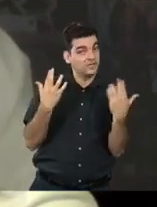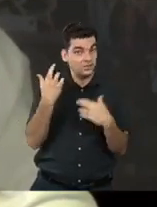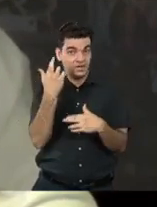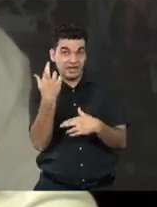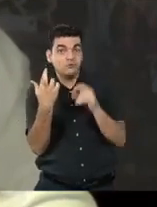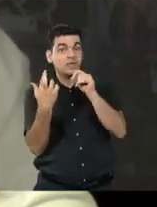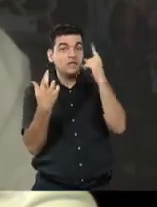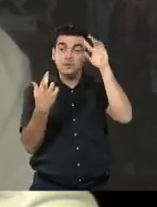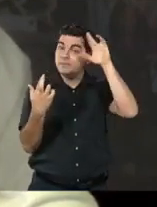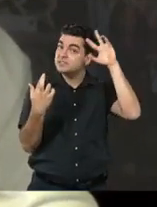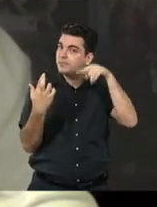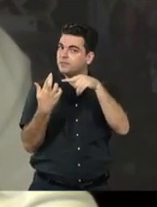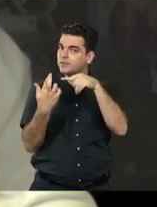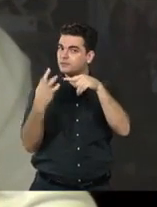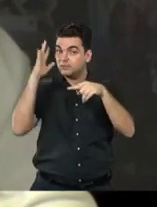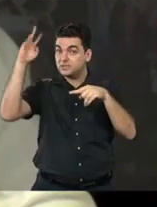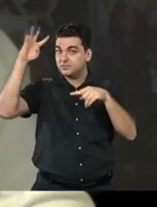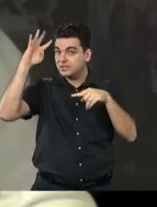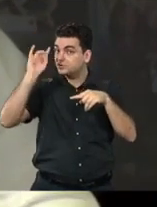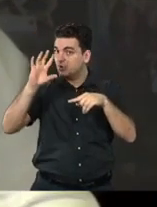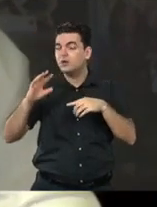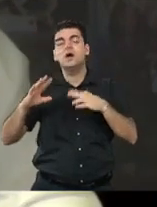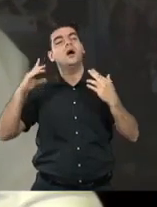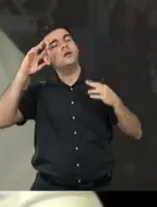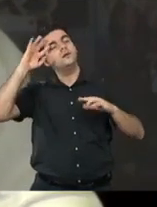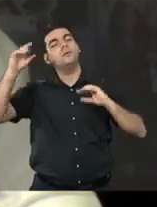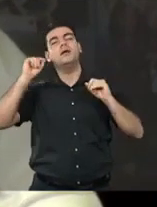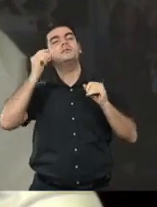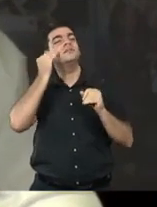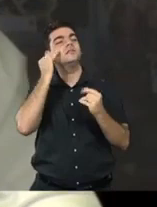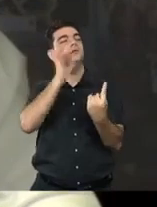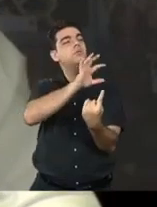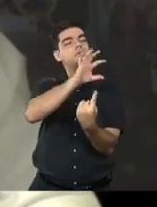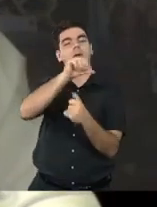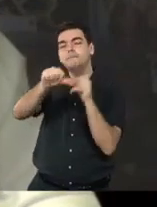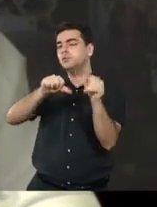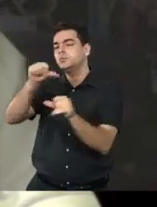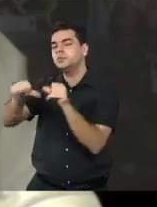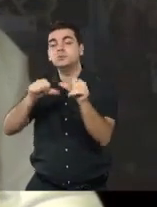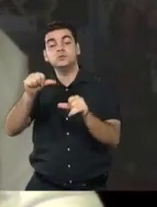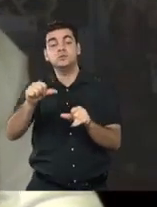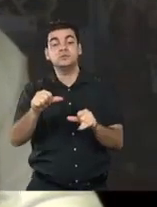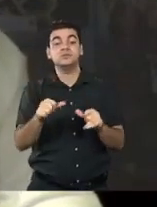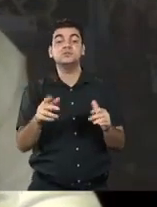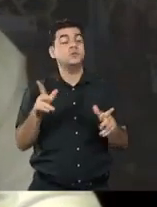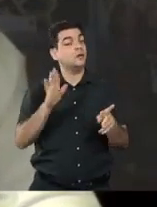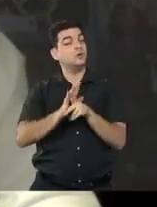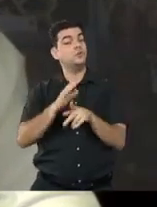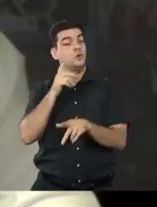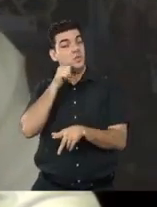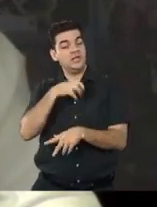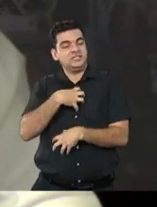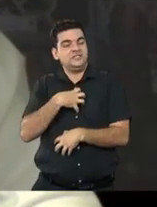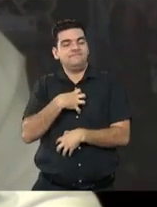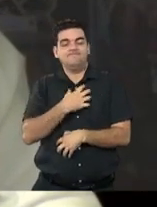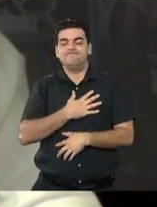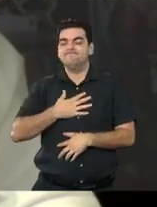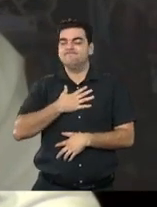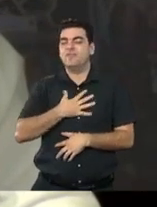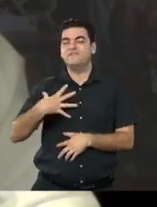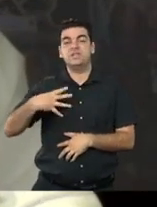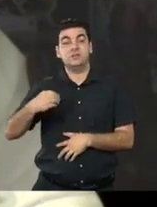de transformar o mundo imediatamente. Eu acho que isso também, nesse sentido, é muito feminino. Eu queria perguntar para a Joênia,